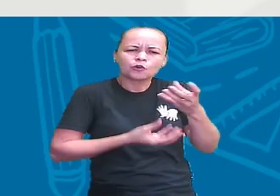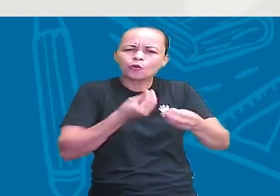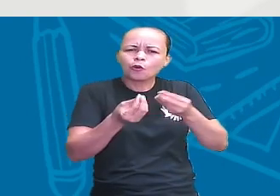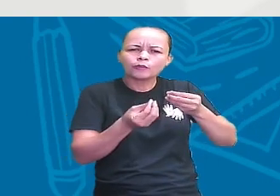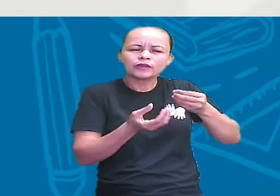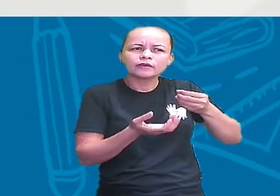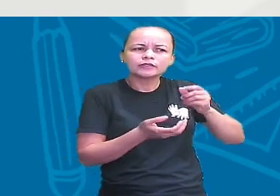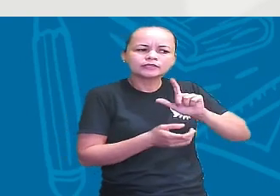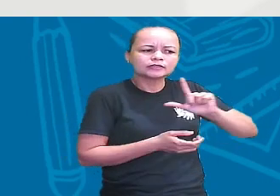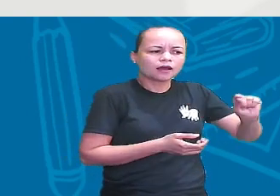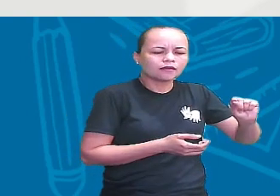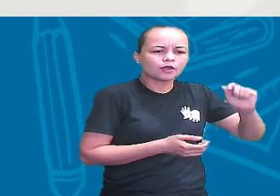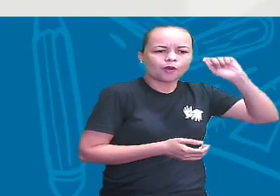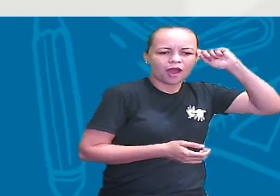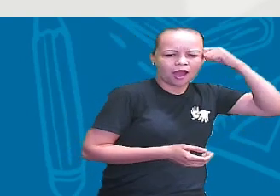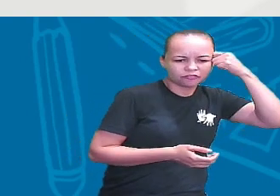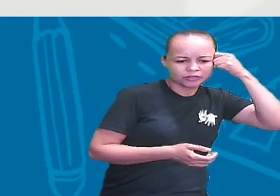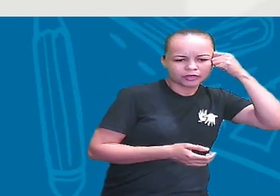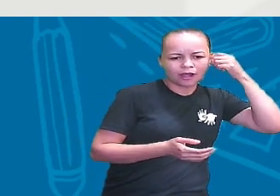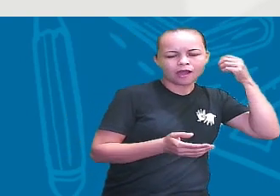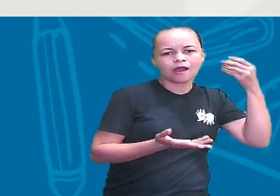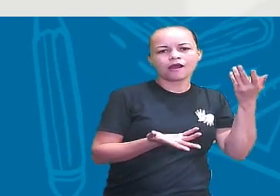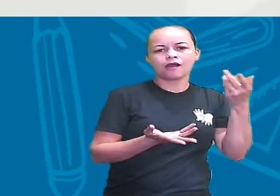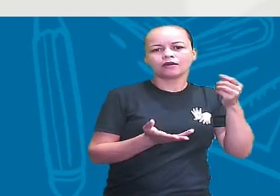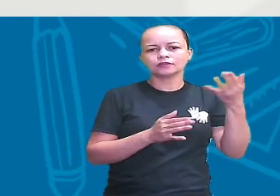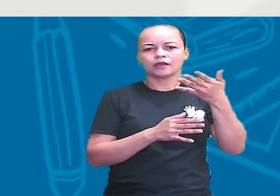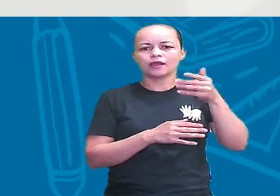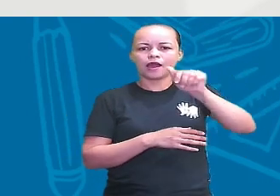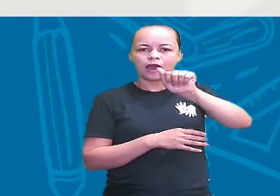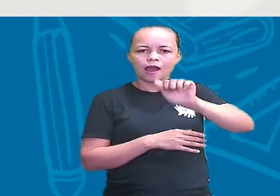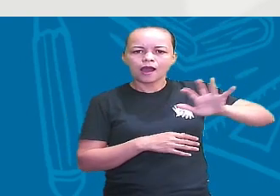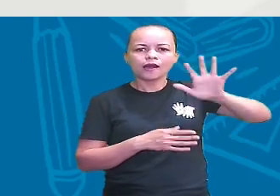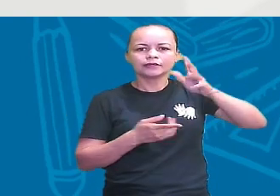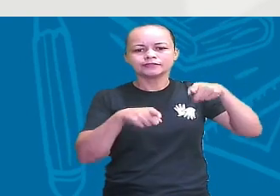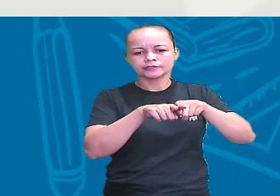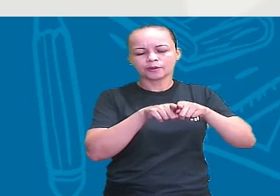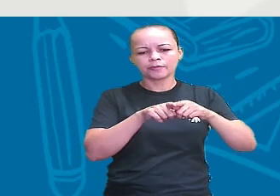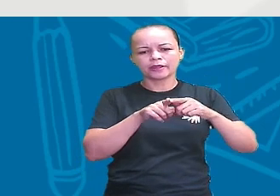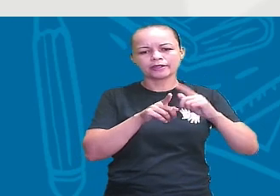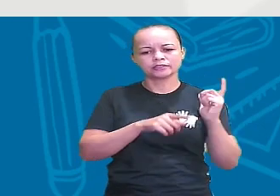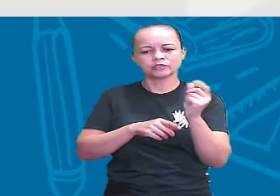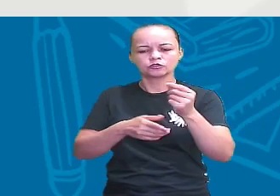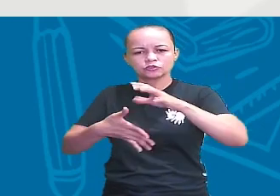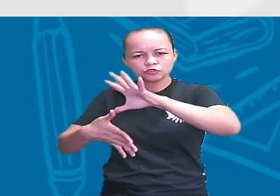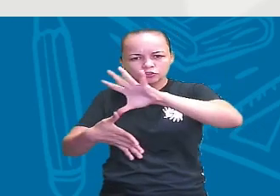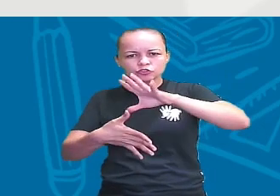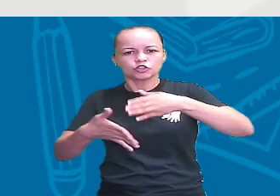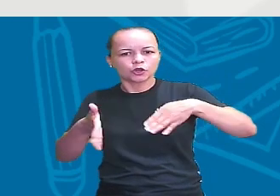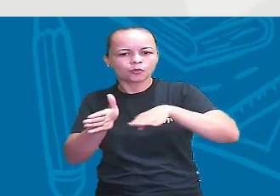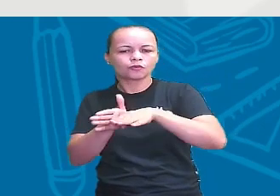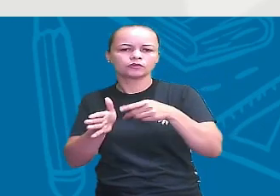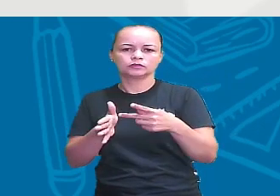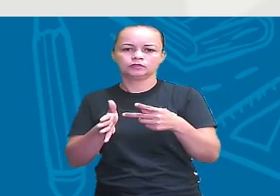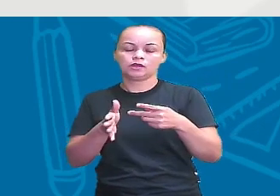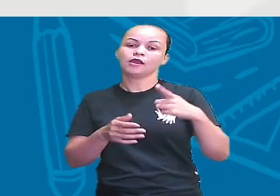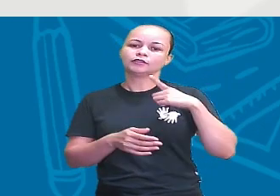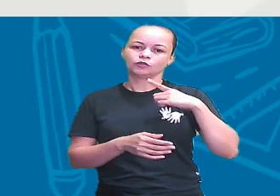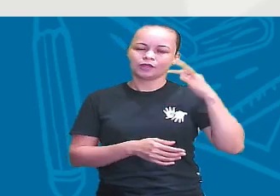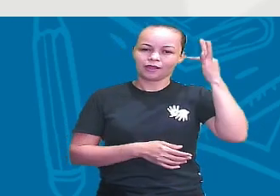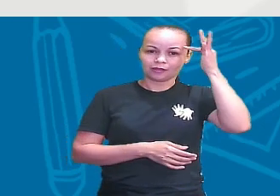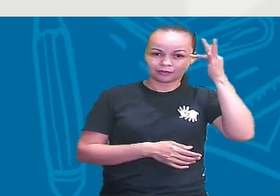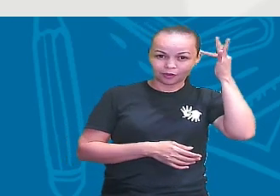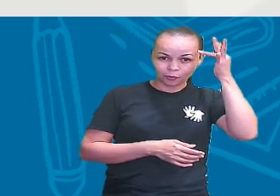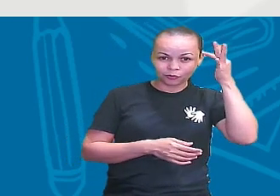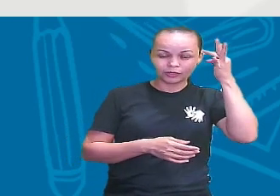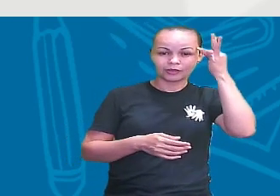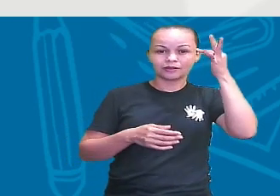Ásia e chegou aqui até a América? Existem diferentes teorias. A teoria mais usual, a teoria mais aceita